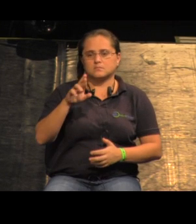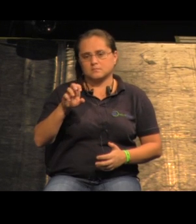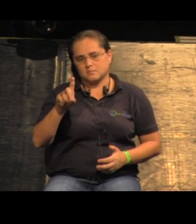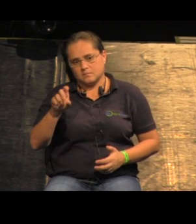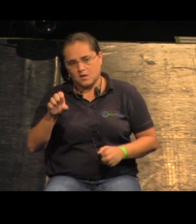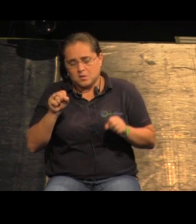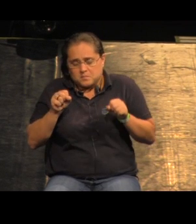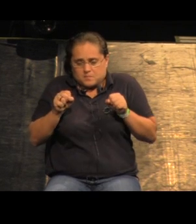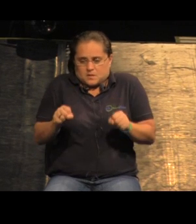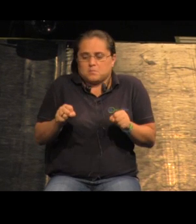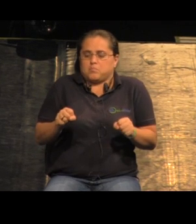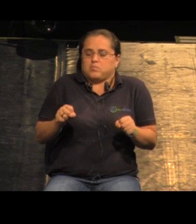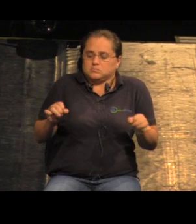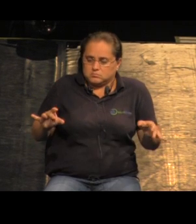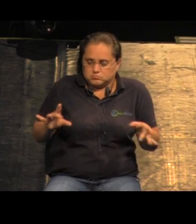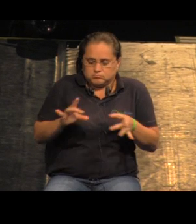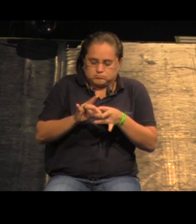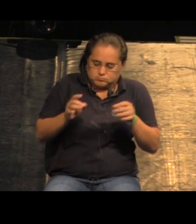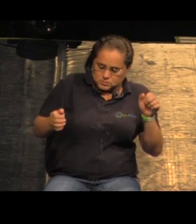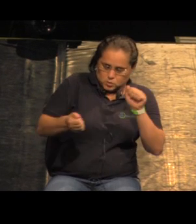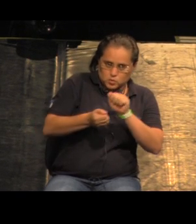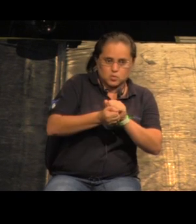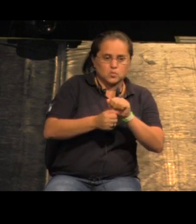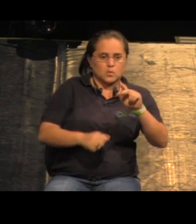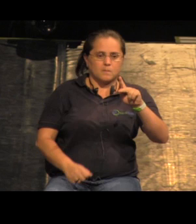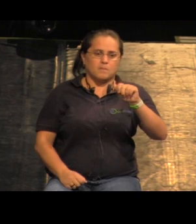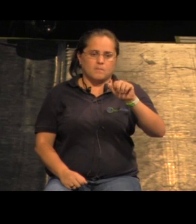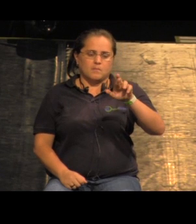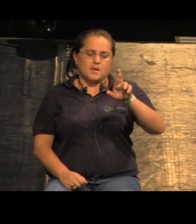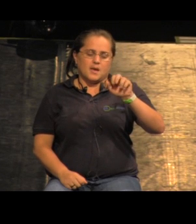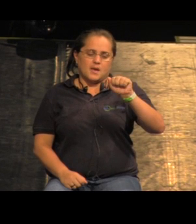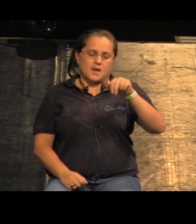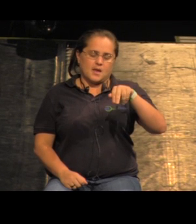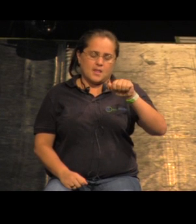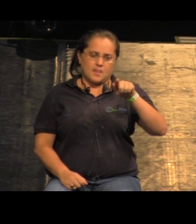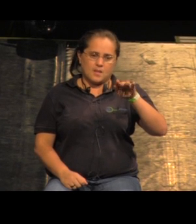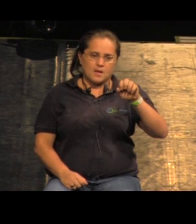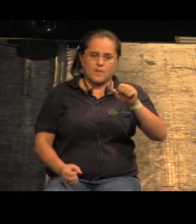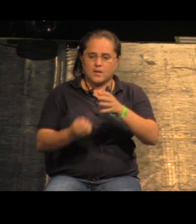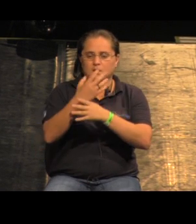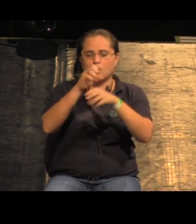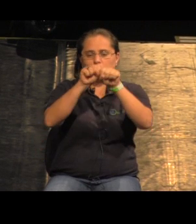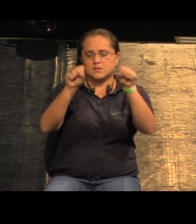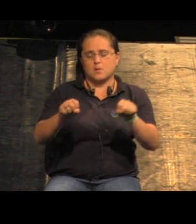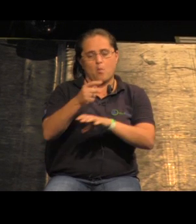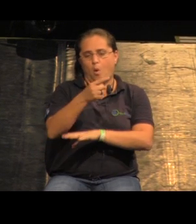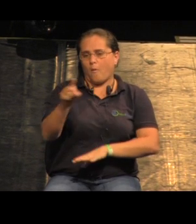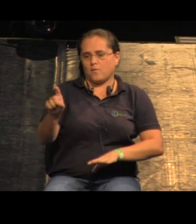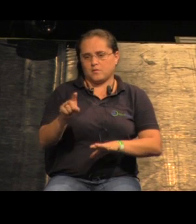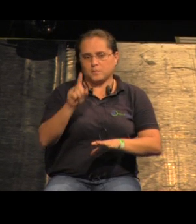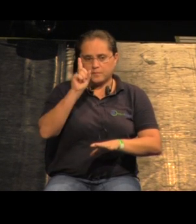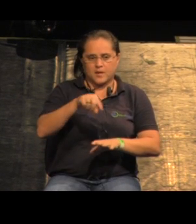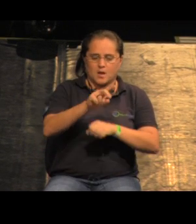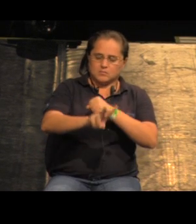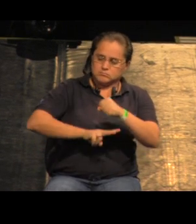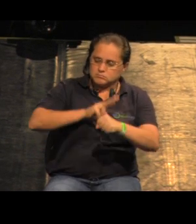pudesse se articular e juntamente com Paranaguá criar um sistema único que esse sim seria sustentável inclusive